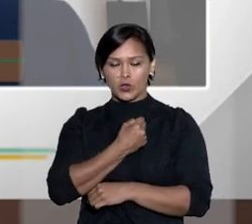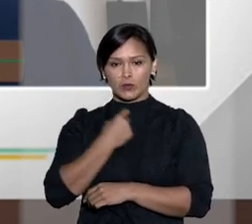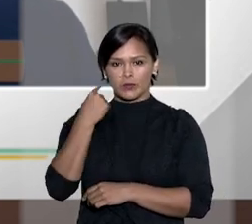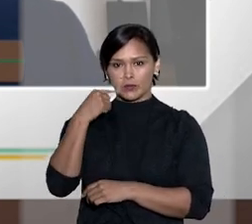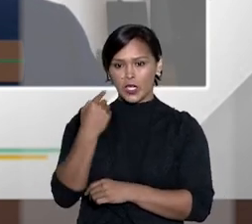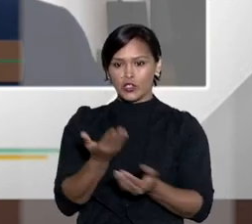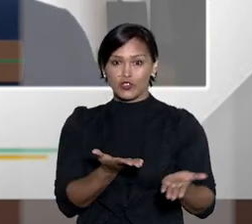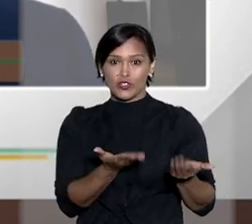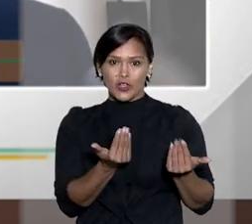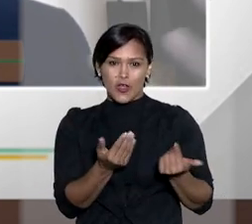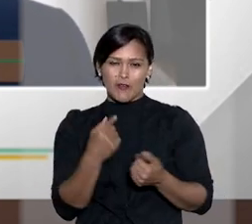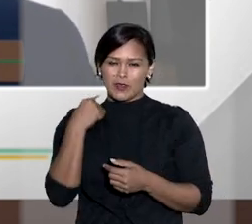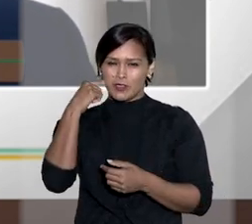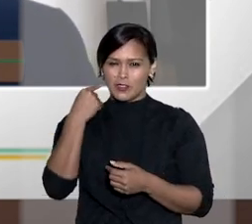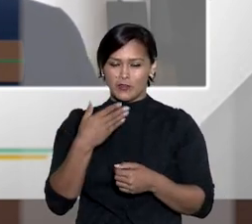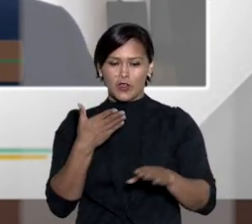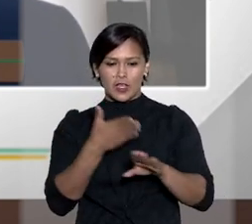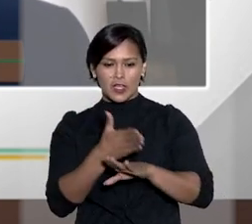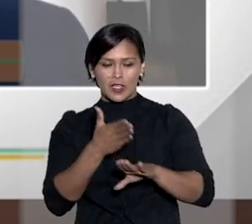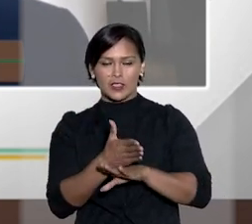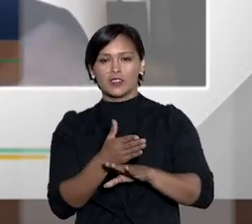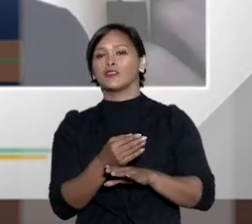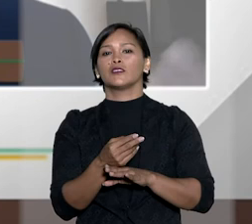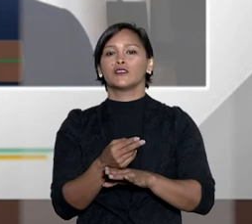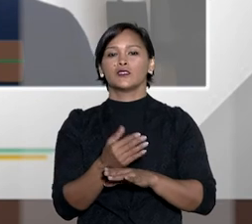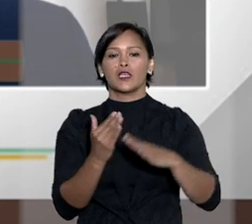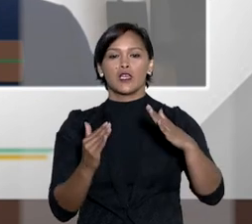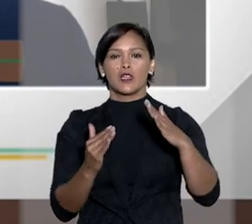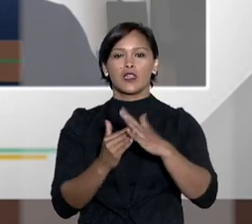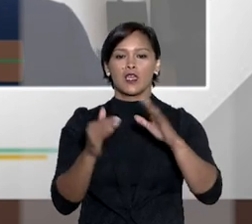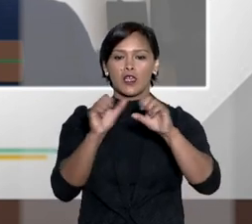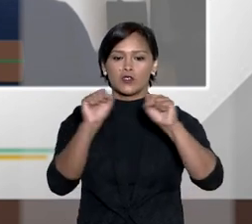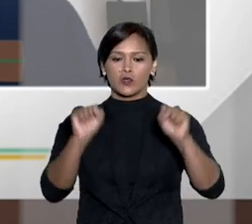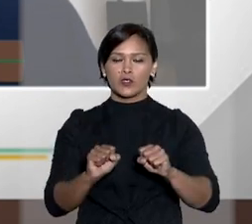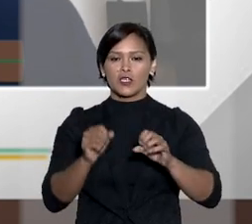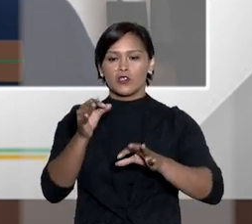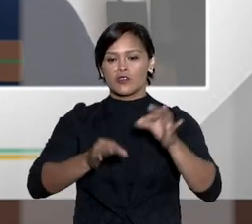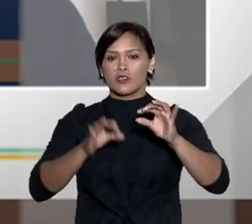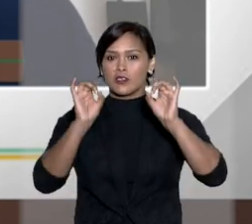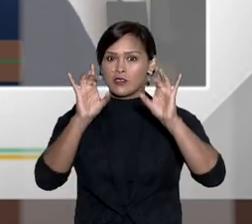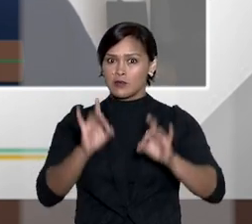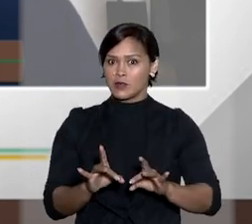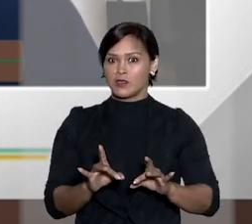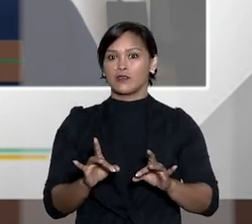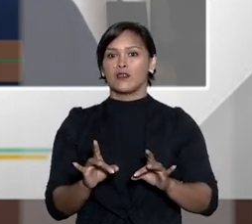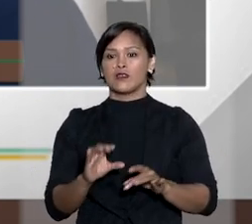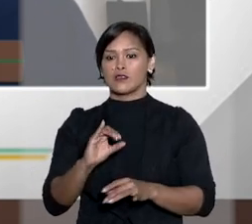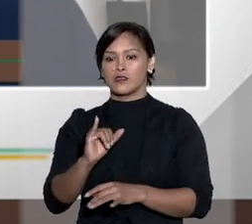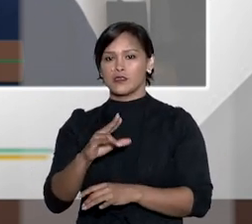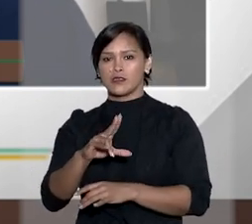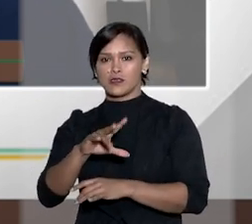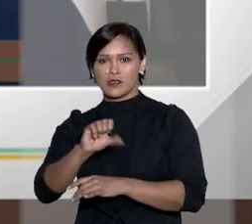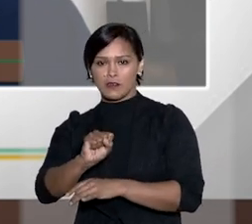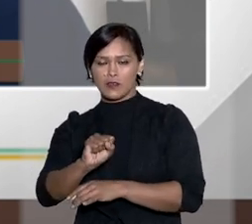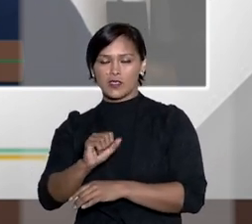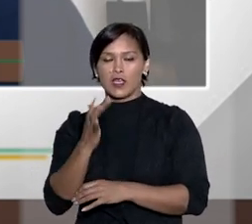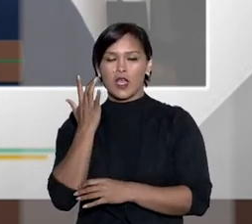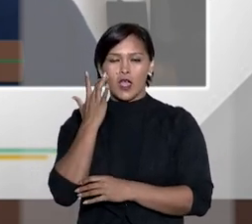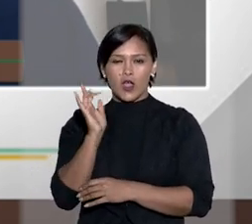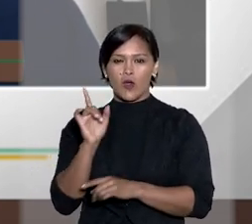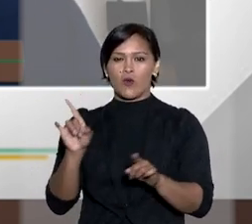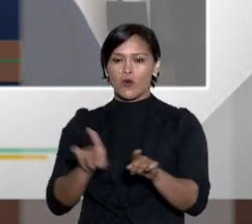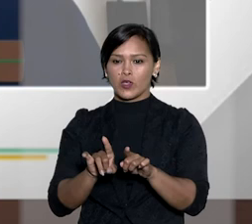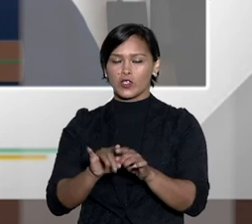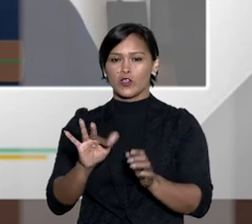50% do número de advogados são jovens advogados que militam no sistema dos juizados